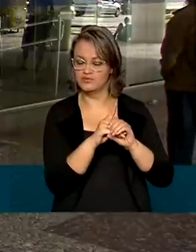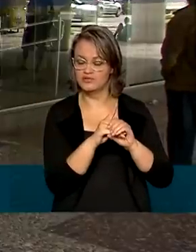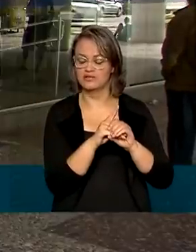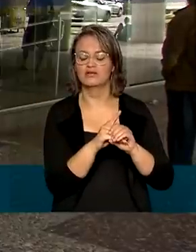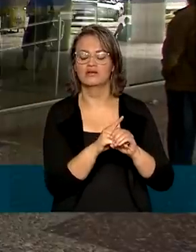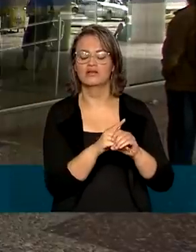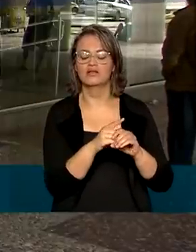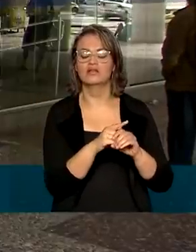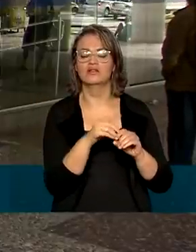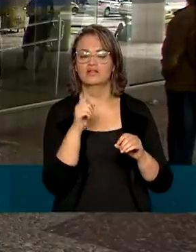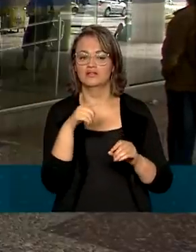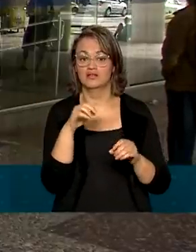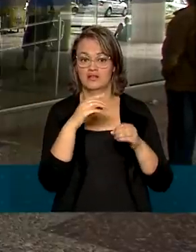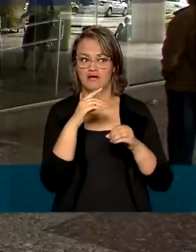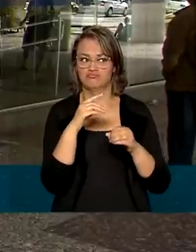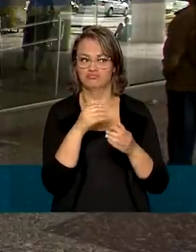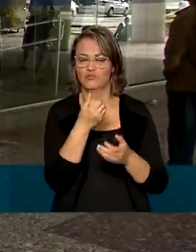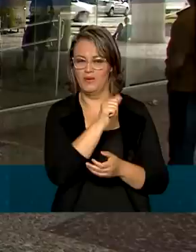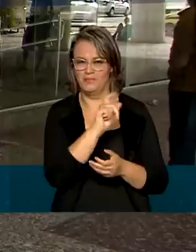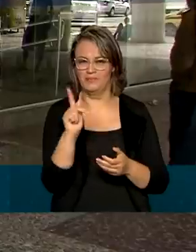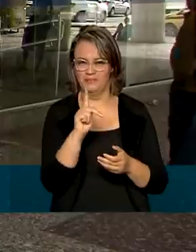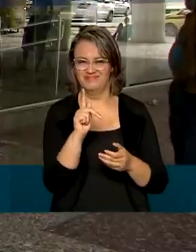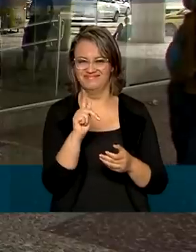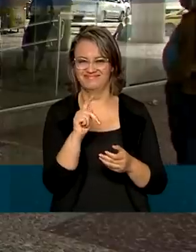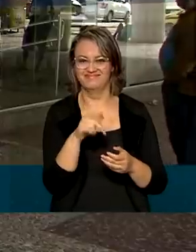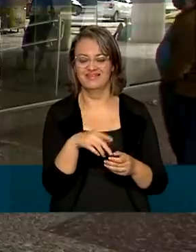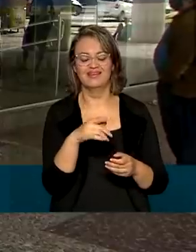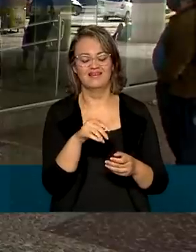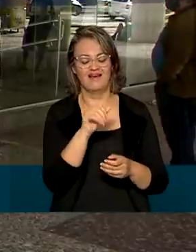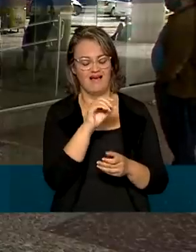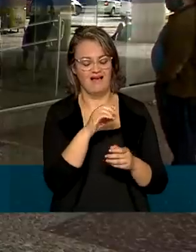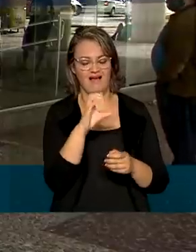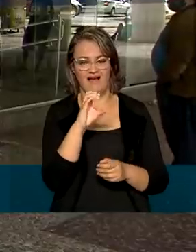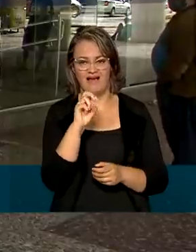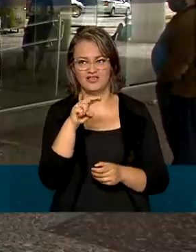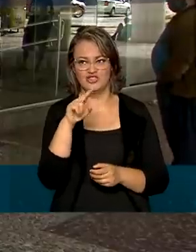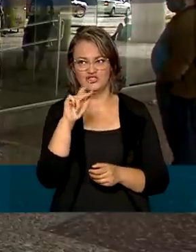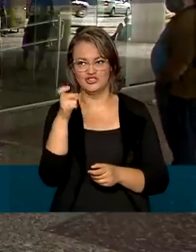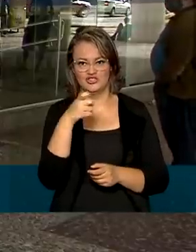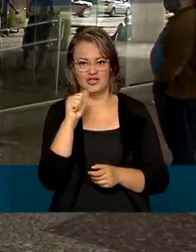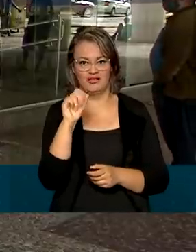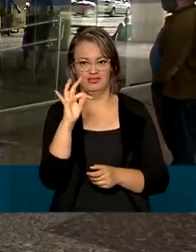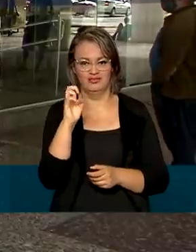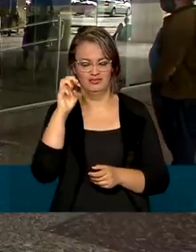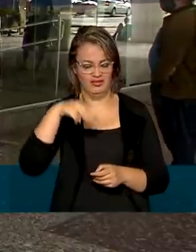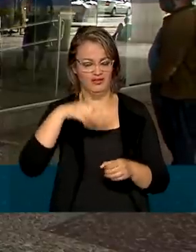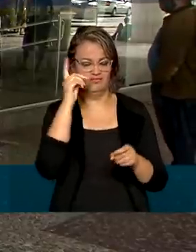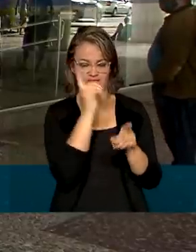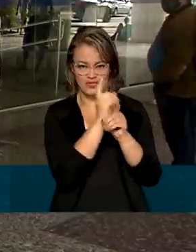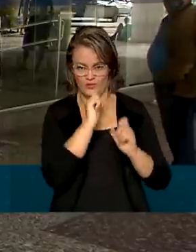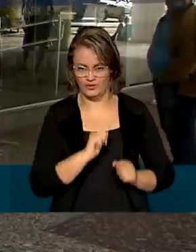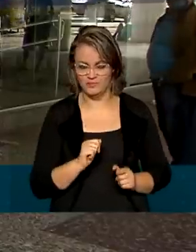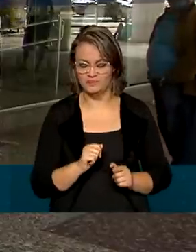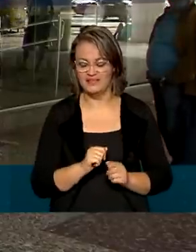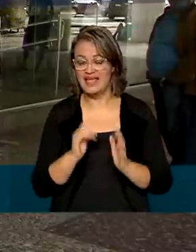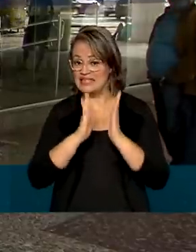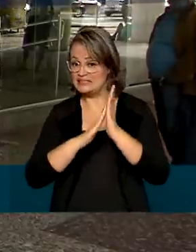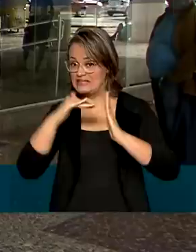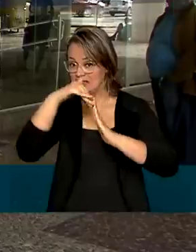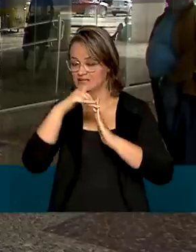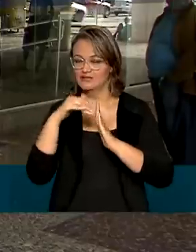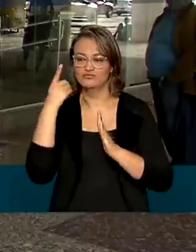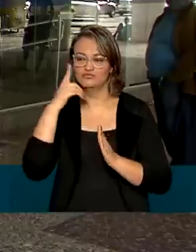contas poupanças digitais e pode ser movimentado pelo aplicativo Caixa Tem. Vale lembrar que o calendário de pagamentos foi